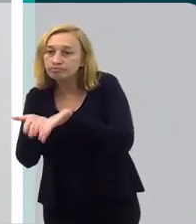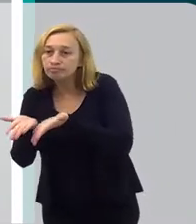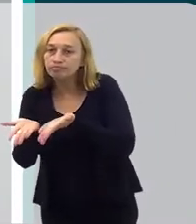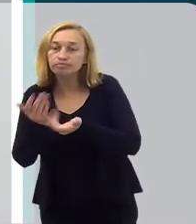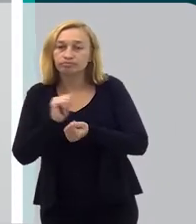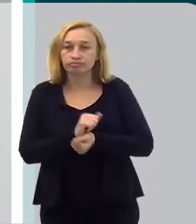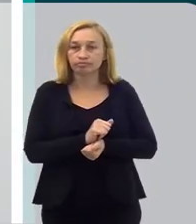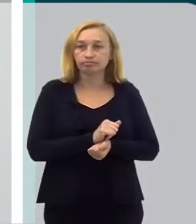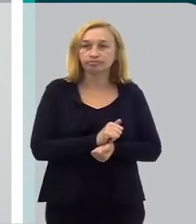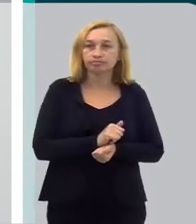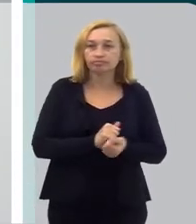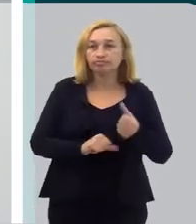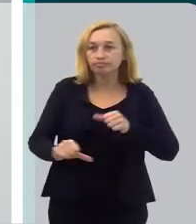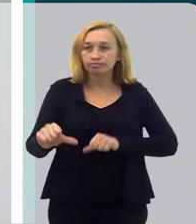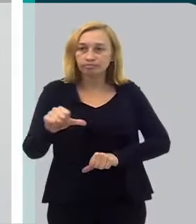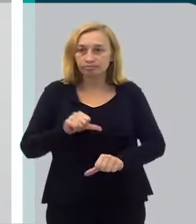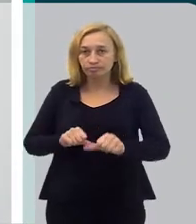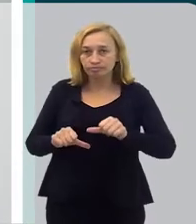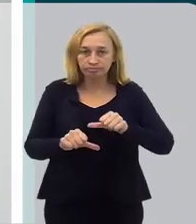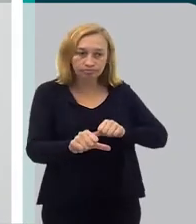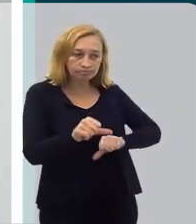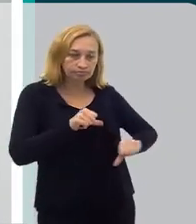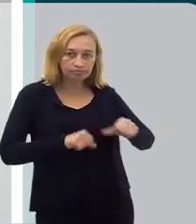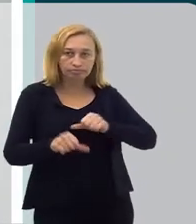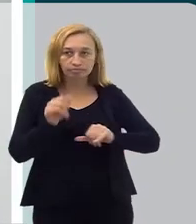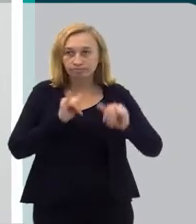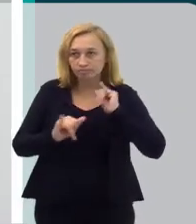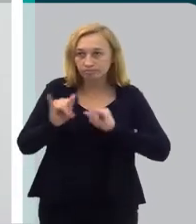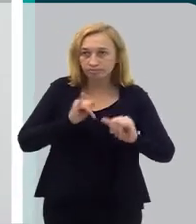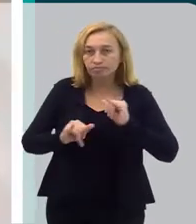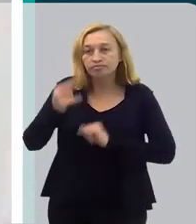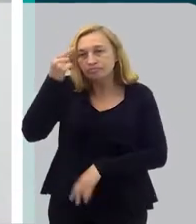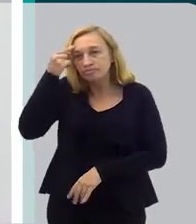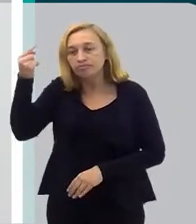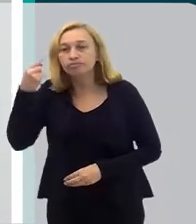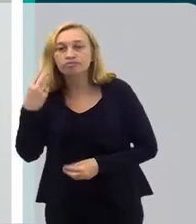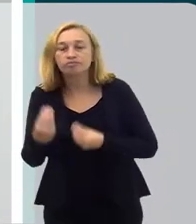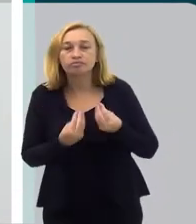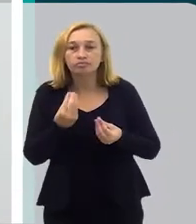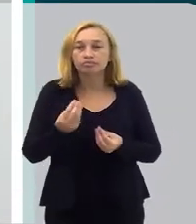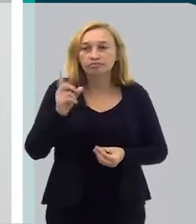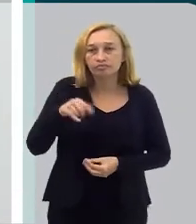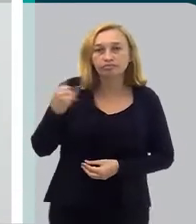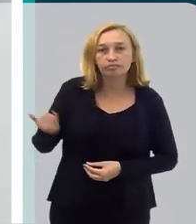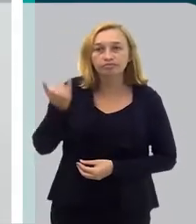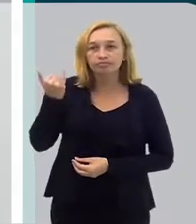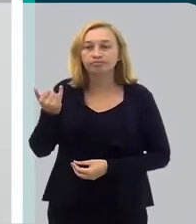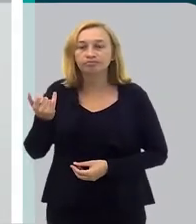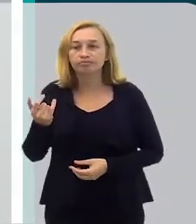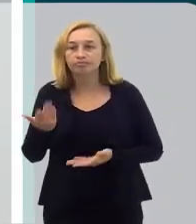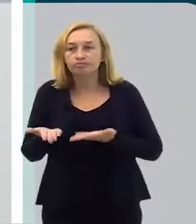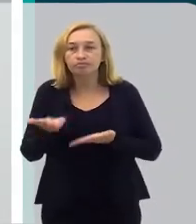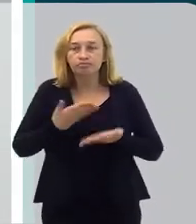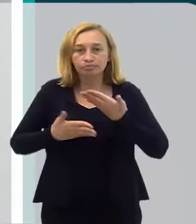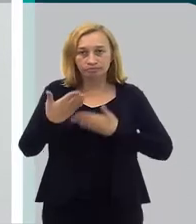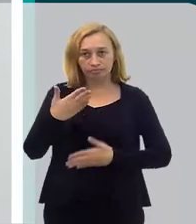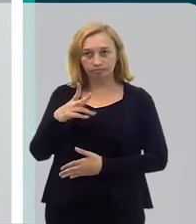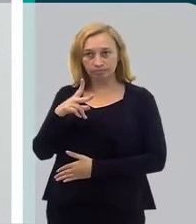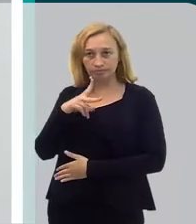construção dessa ideia de como é importante cuidar de um,